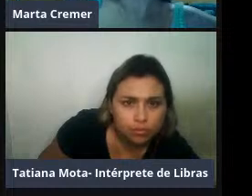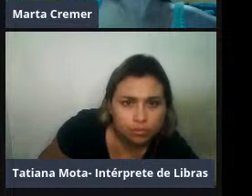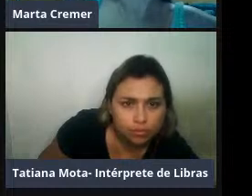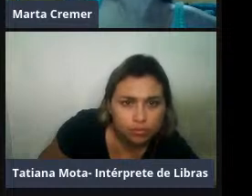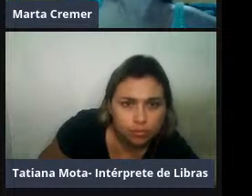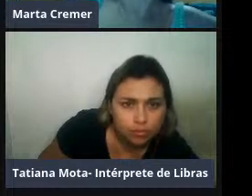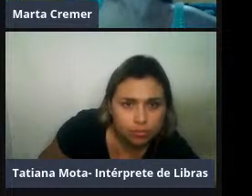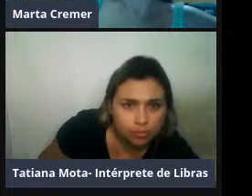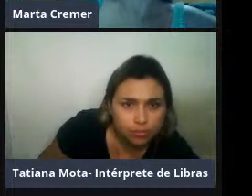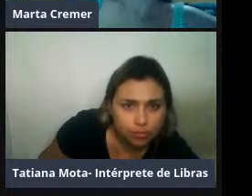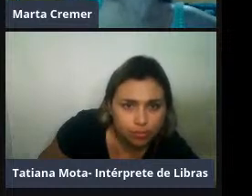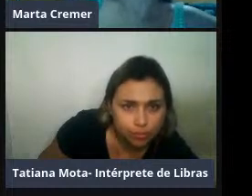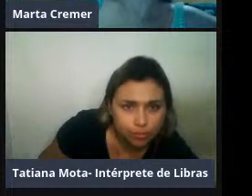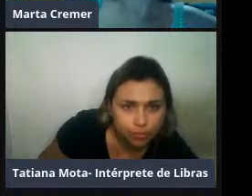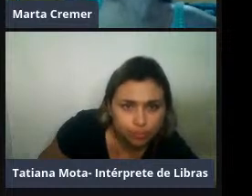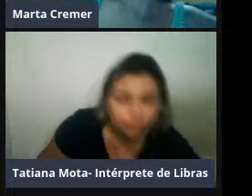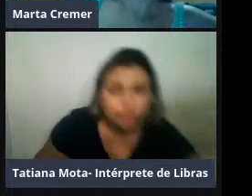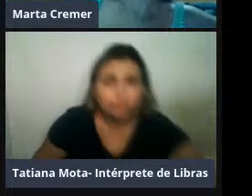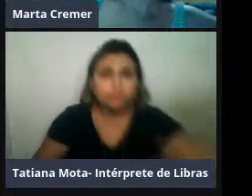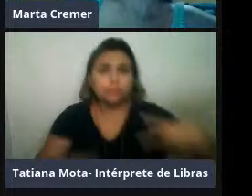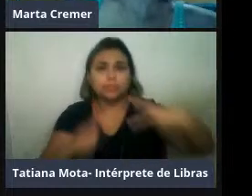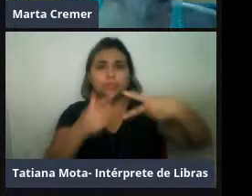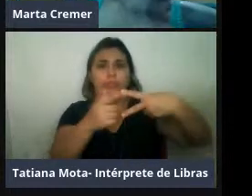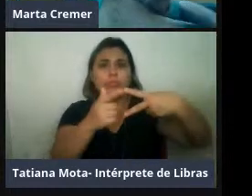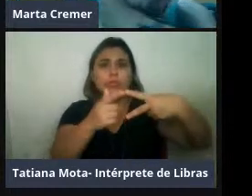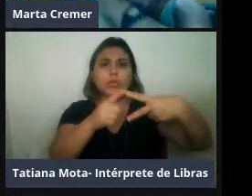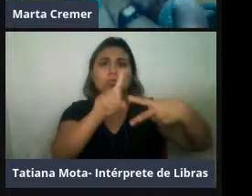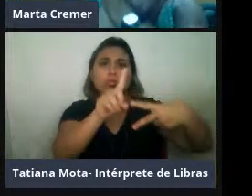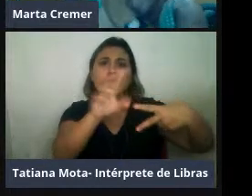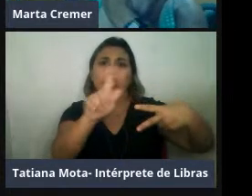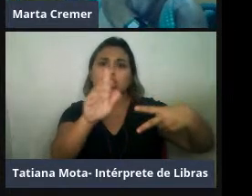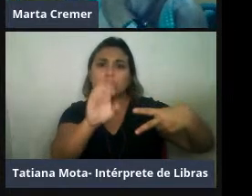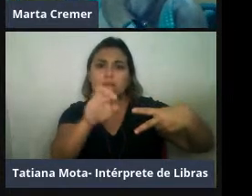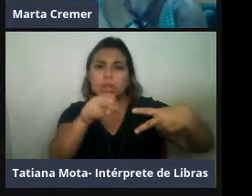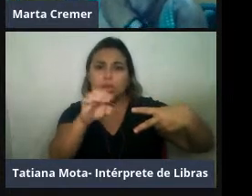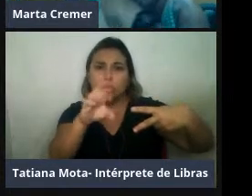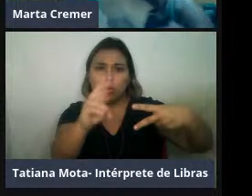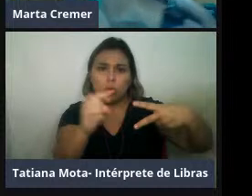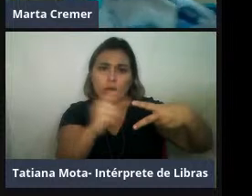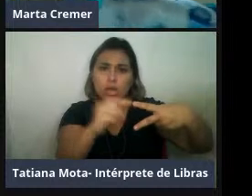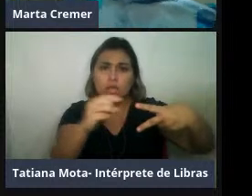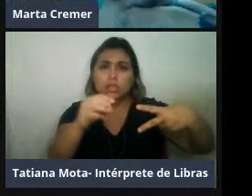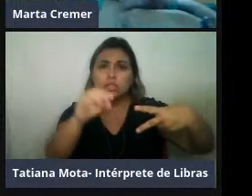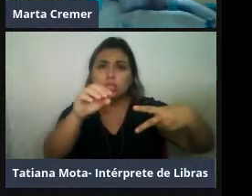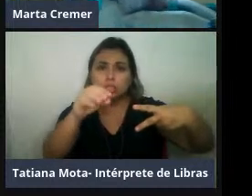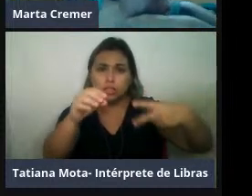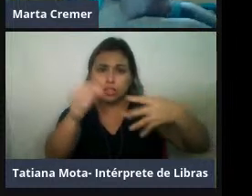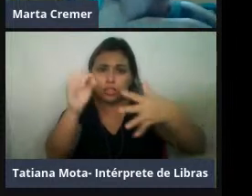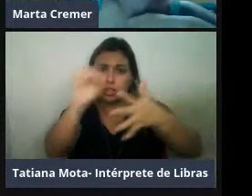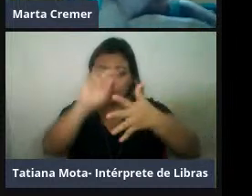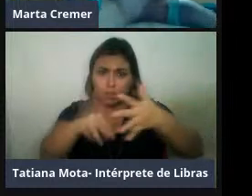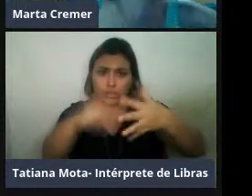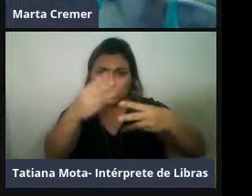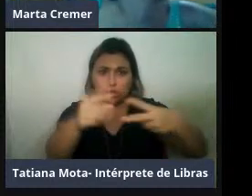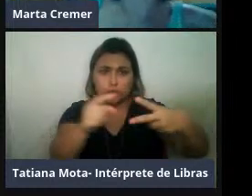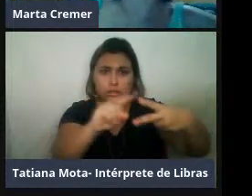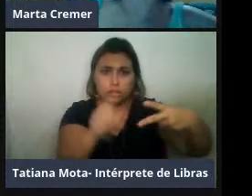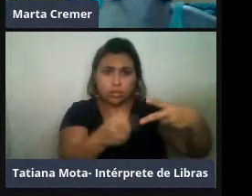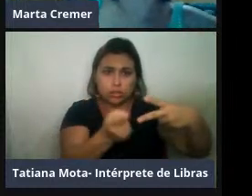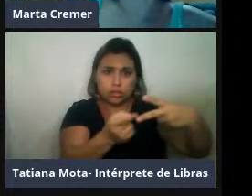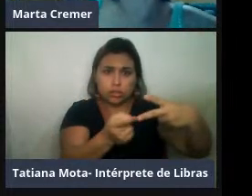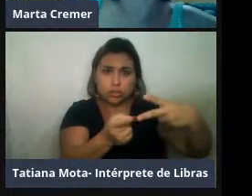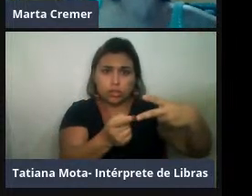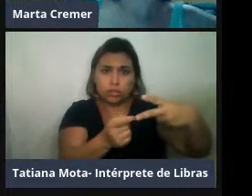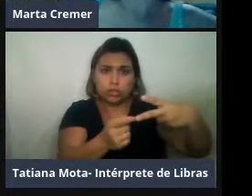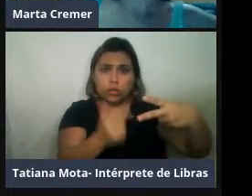trichiquide, né, que é a família, o gênero trichecos, que é do peixe boi, e a família do gongide, que são, que é a família do